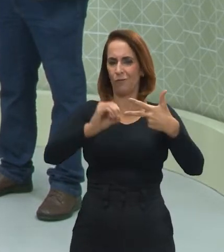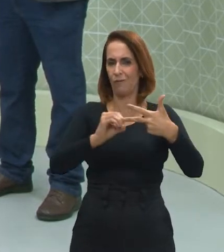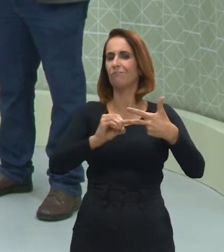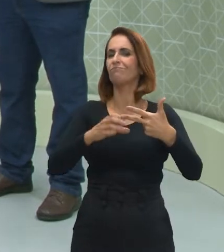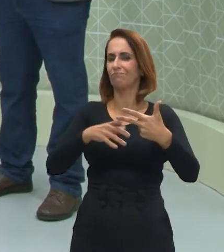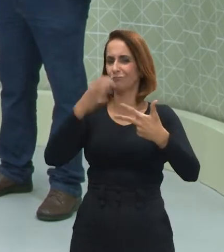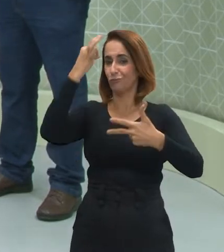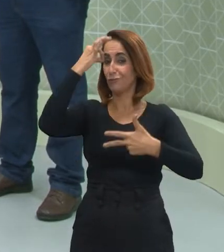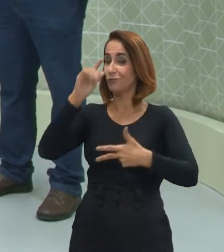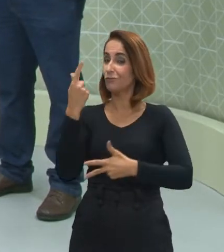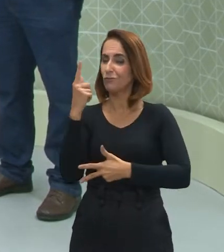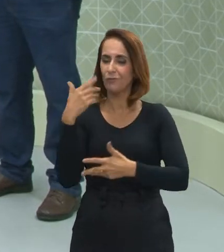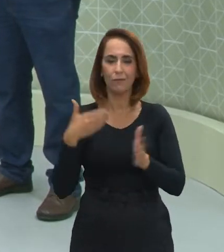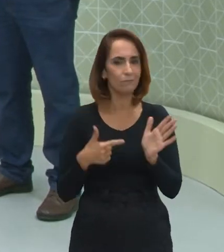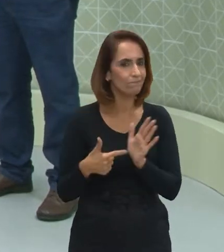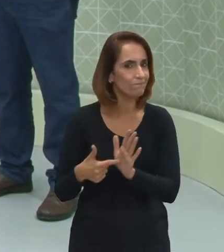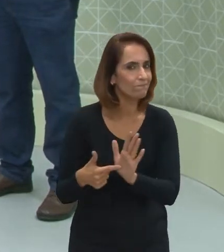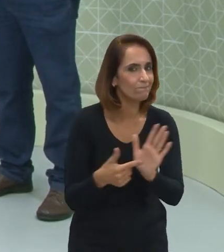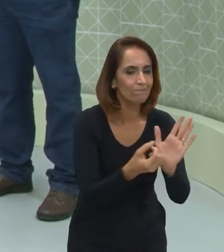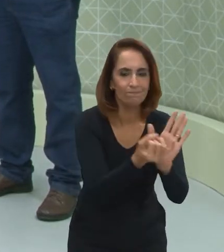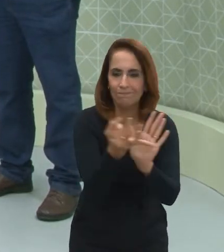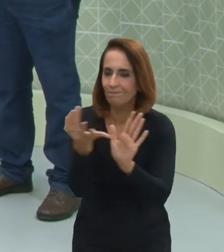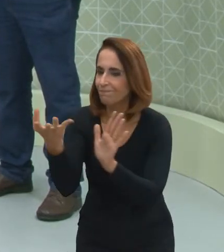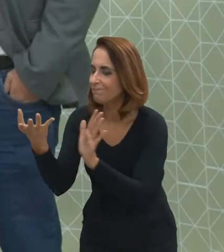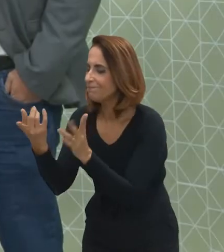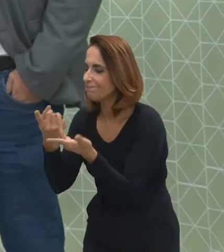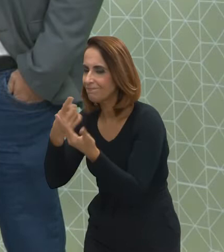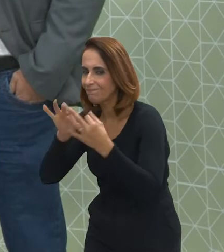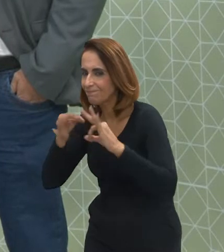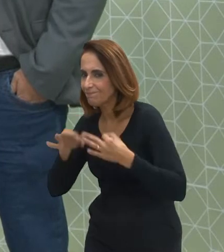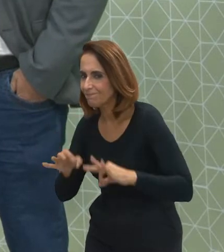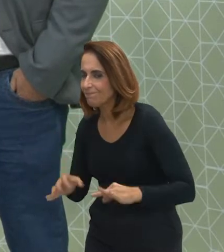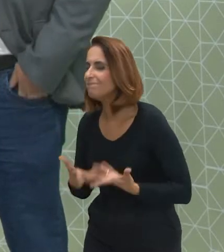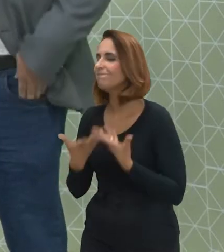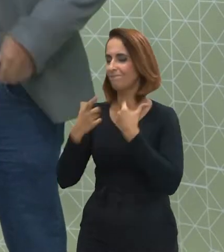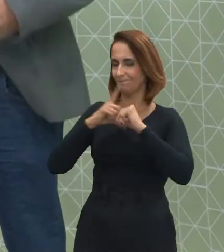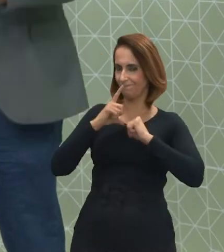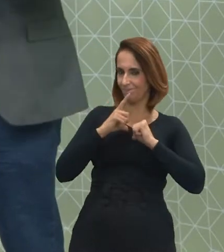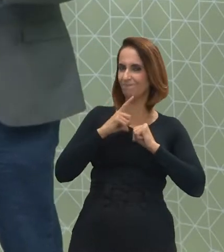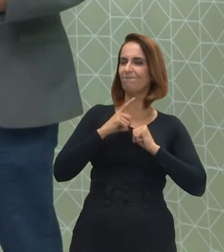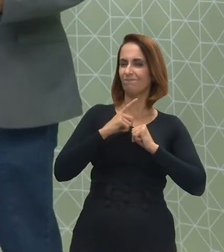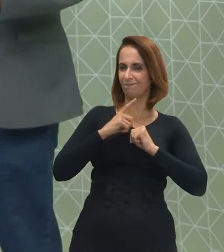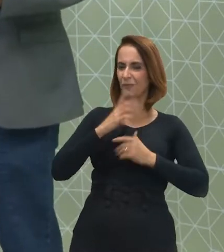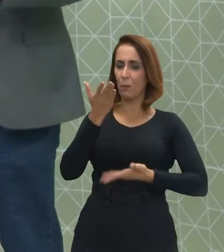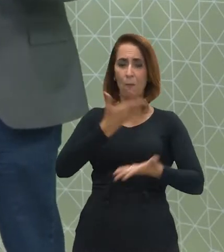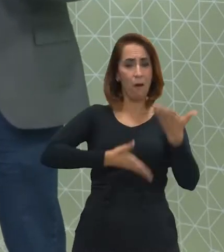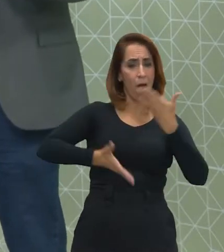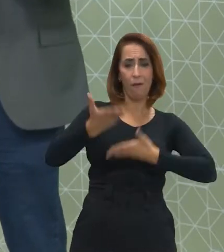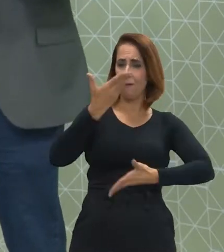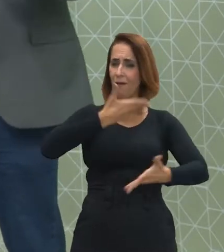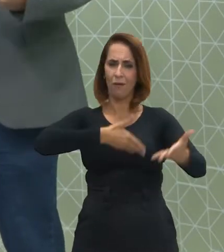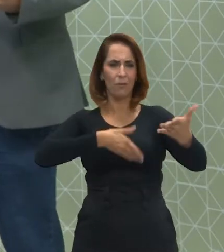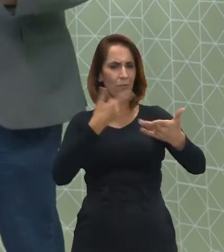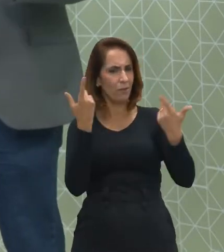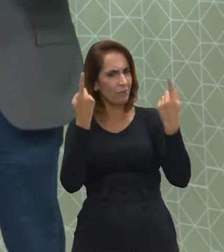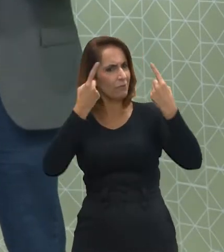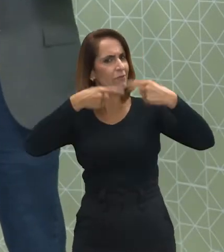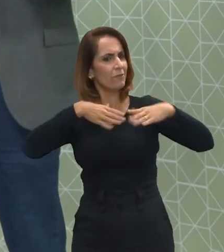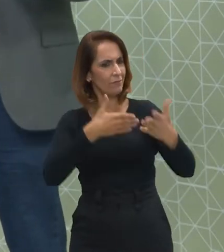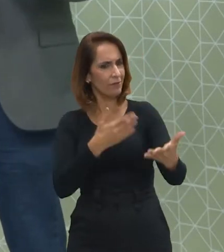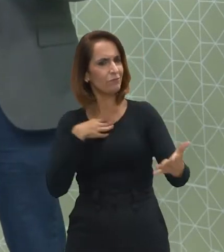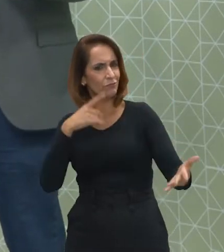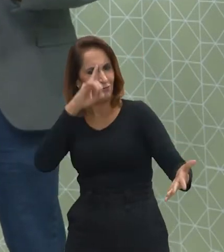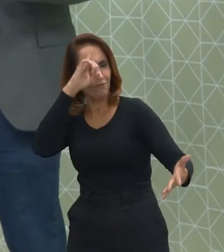A geografia vai oferecer várias ferramentas para que ele tenha mais argumentos para defender